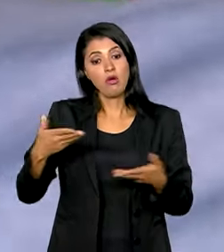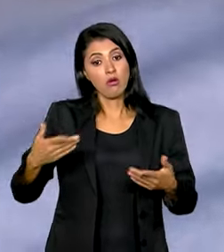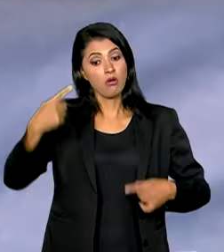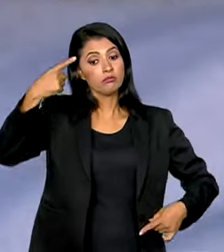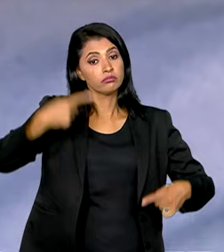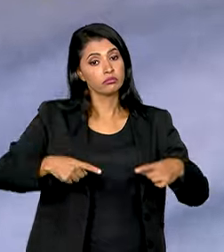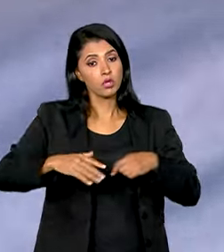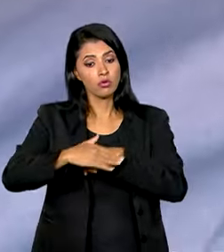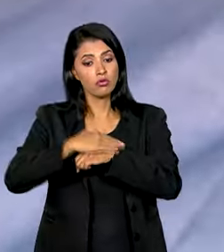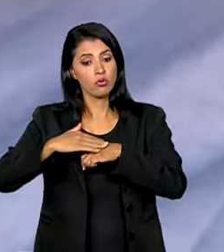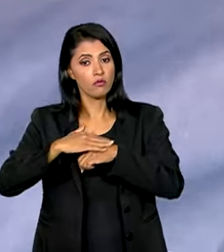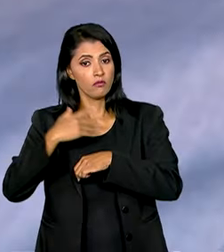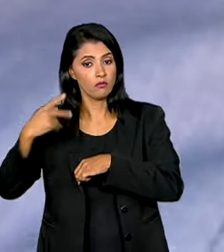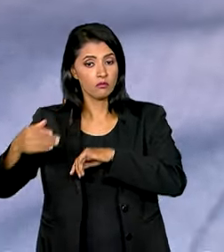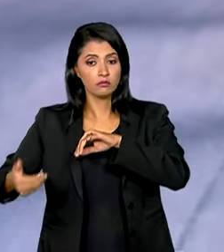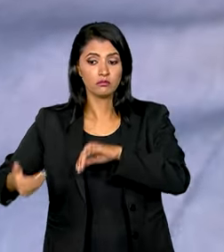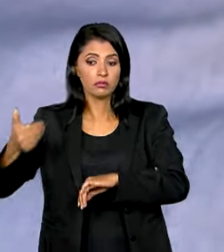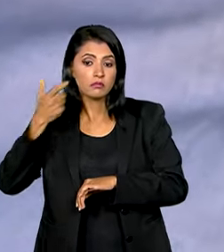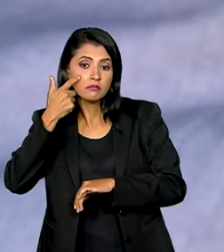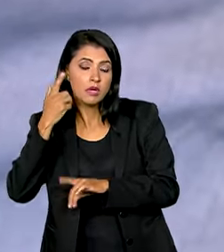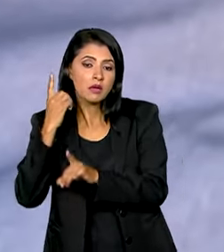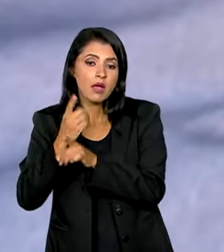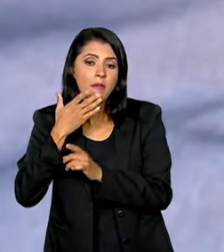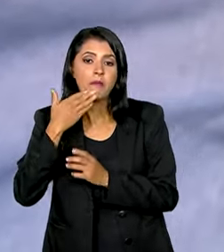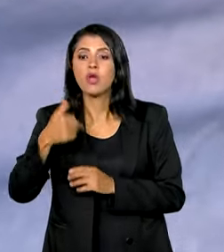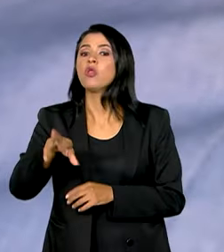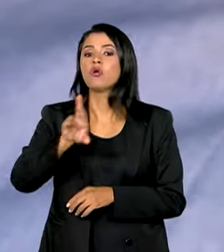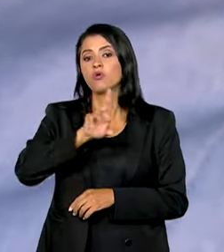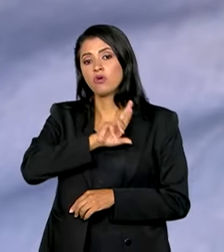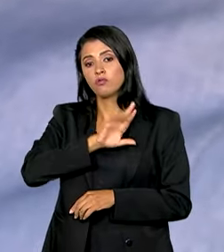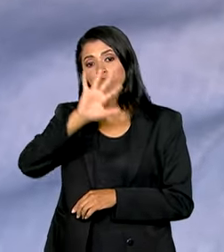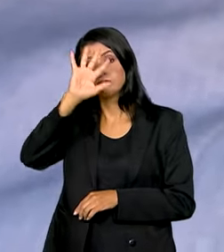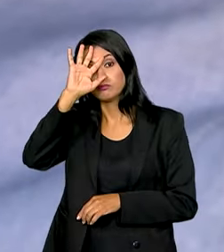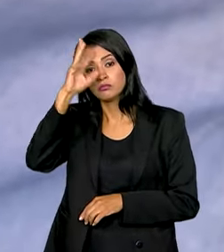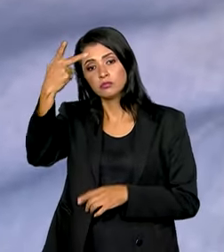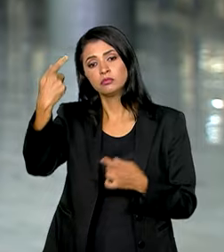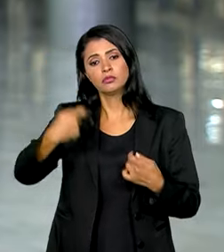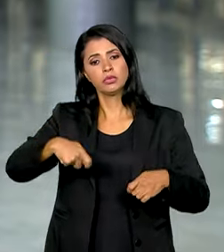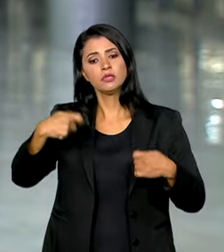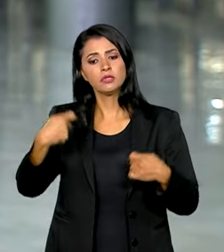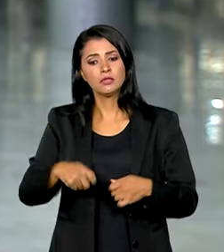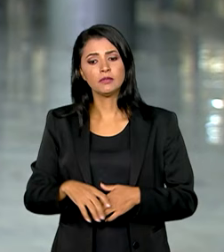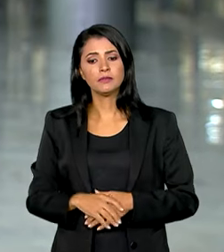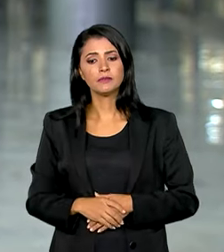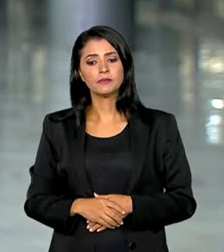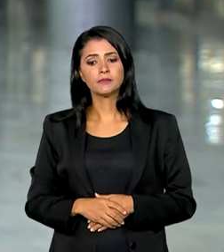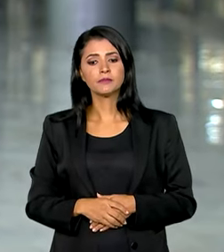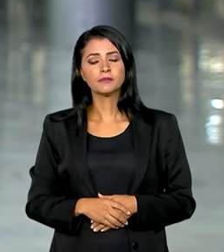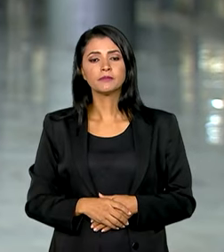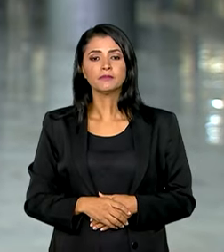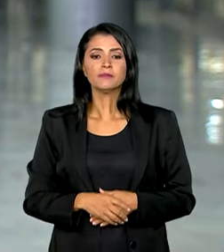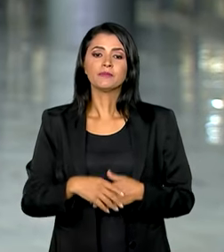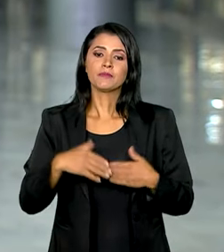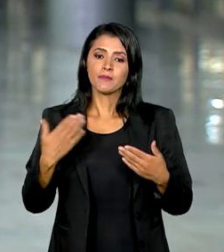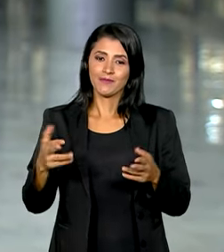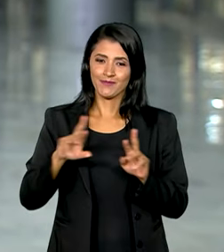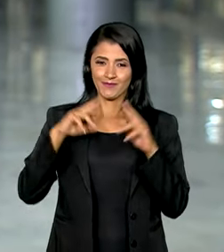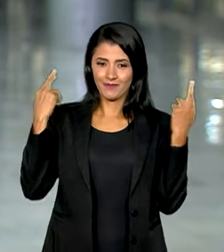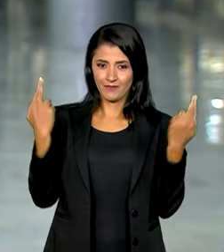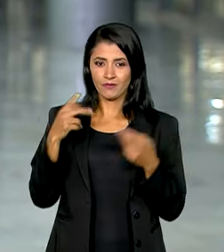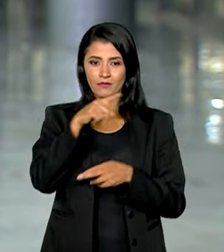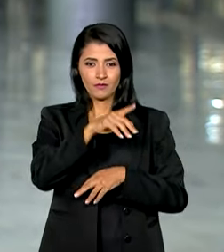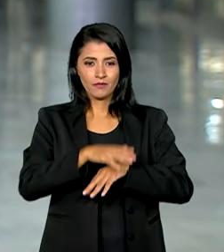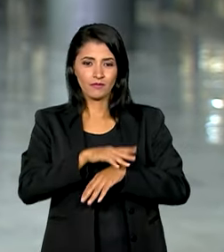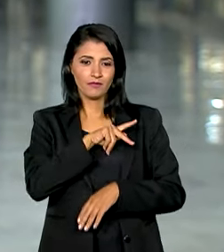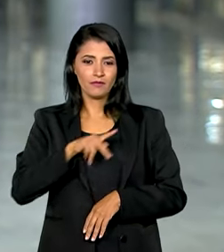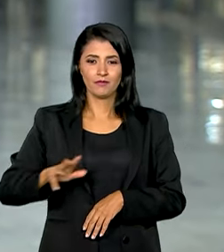e conversar com o Congresso para encontrar as melhores soluções necessárias. Na reunião em que Lula sancionou